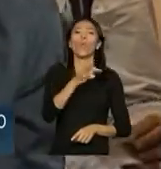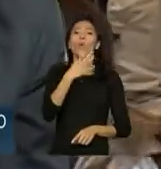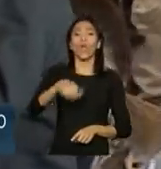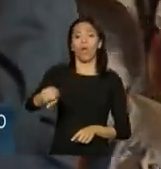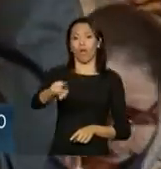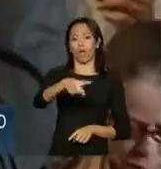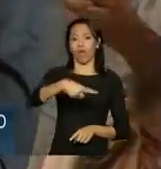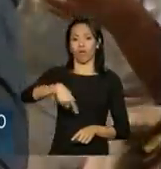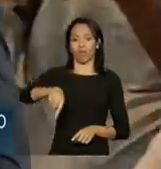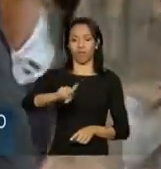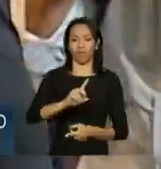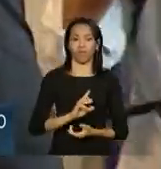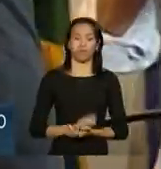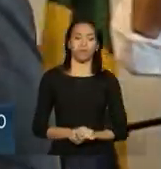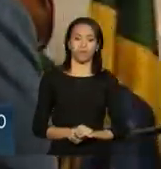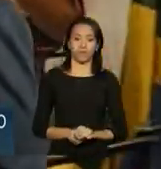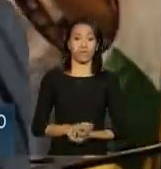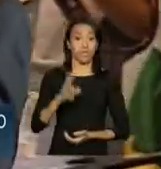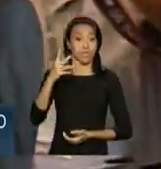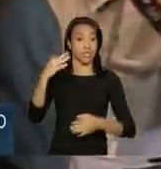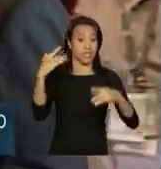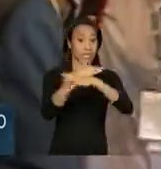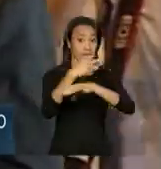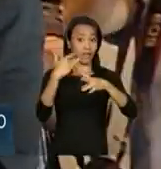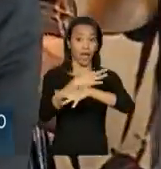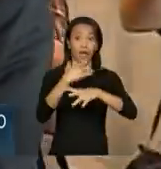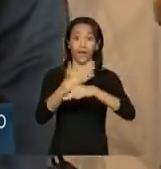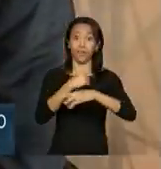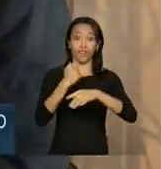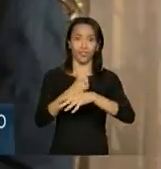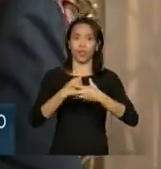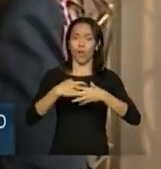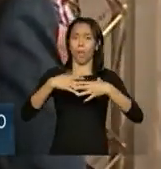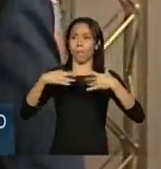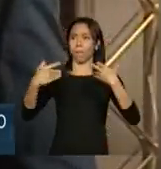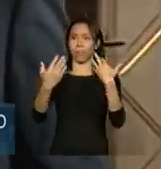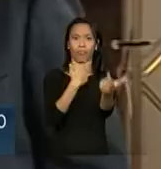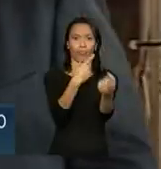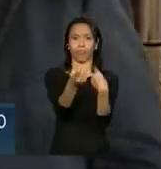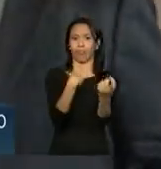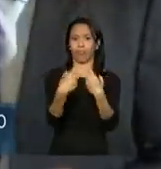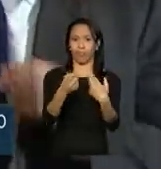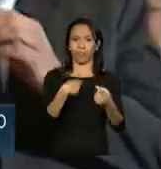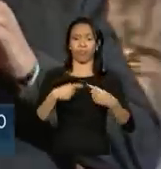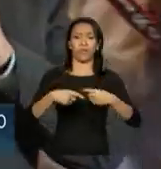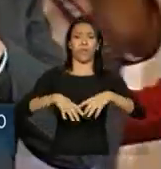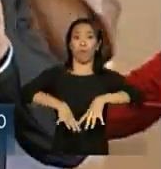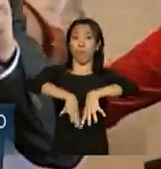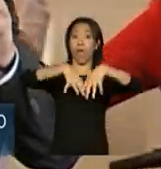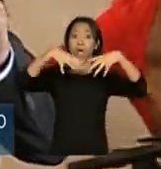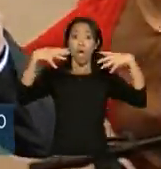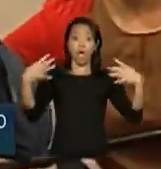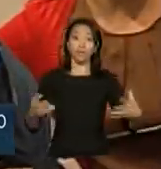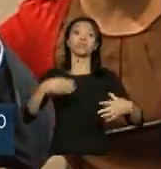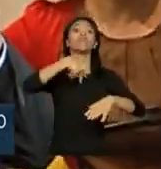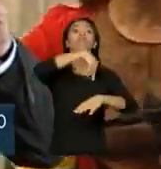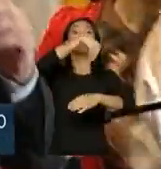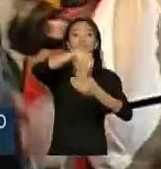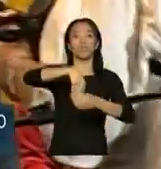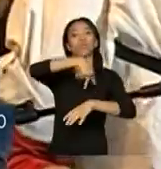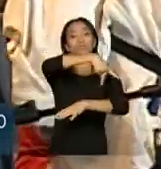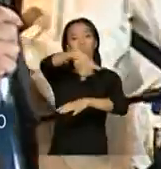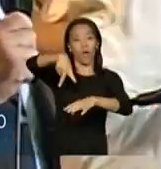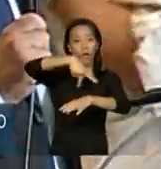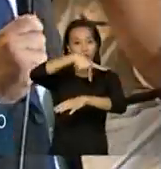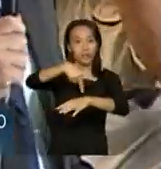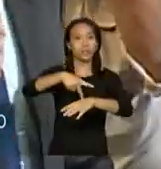ainda, é uma cidade extremamente urbana, bastante urbanizada, é a cidade mais rica do nosso país, o estado